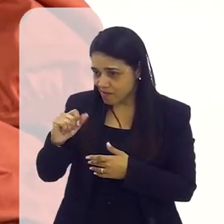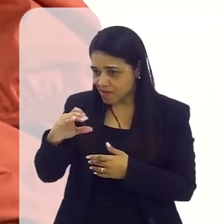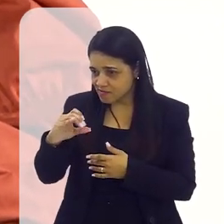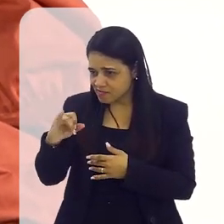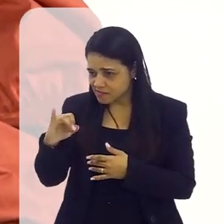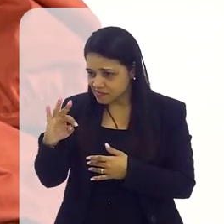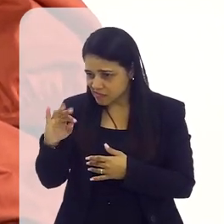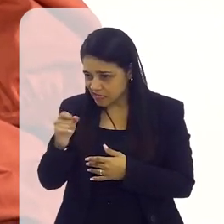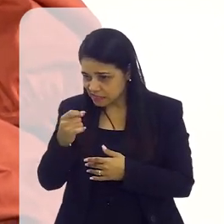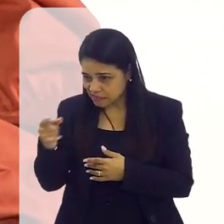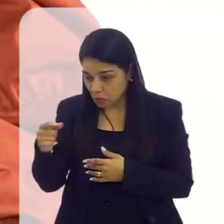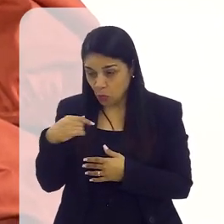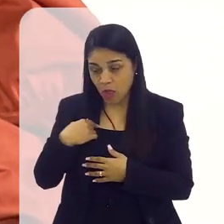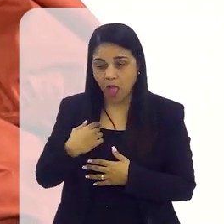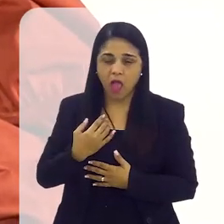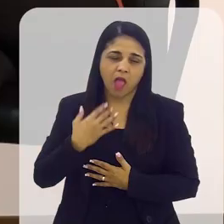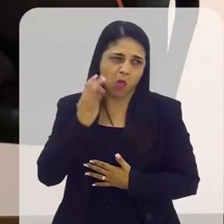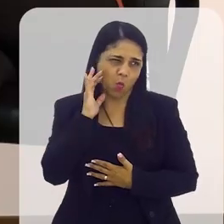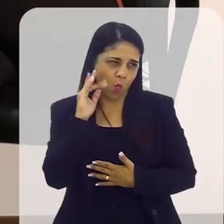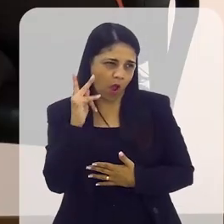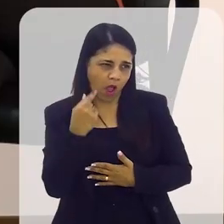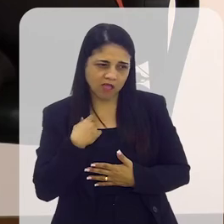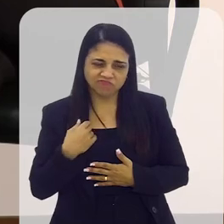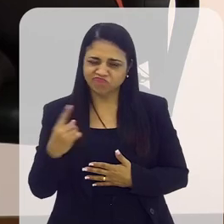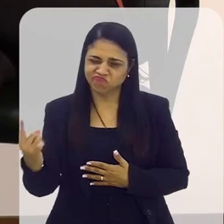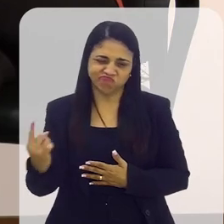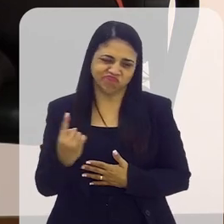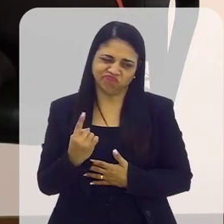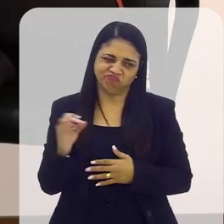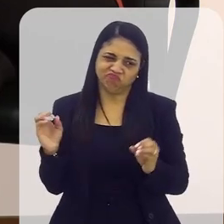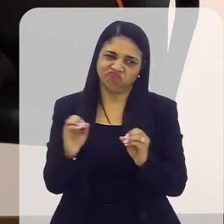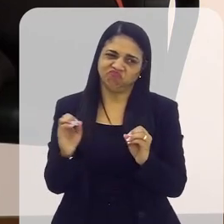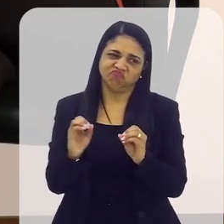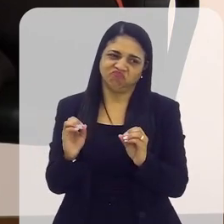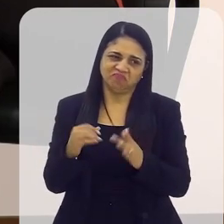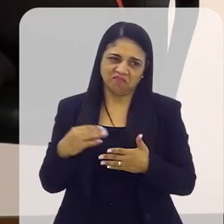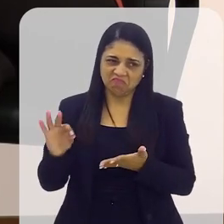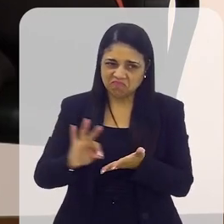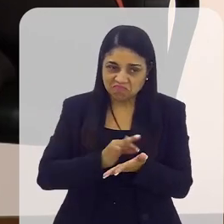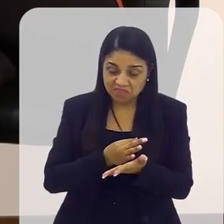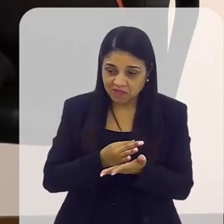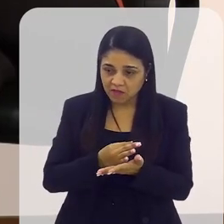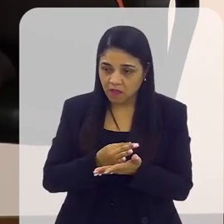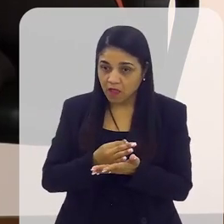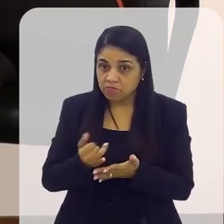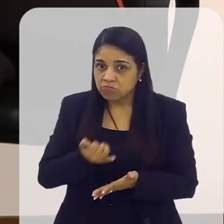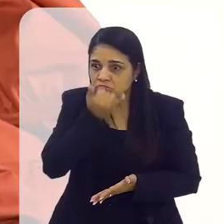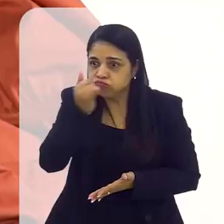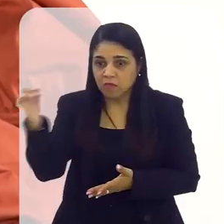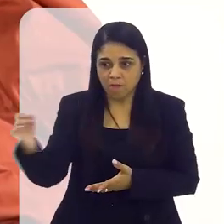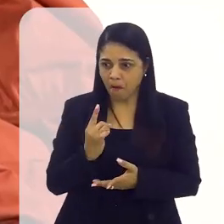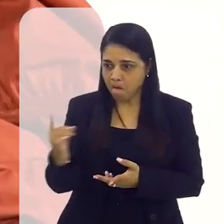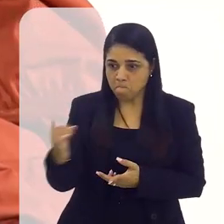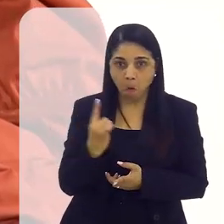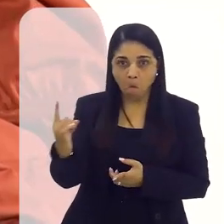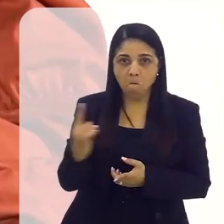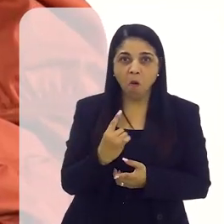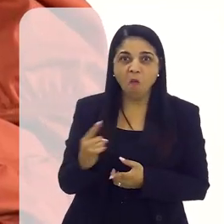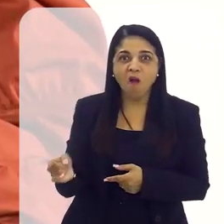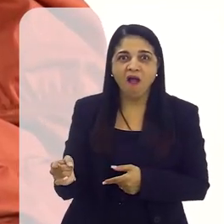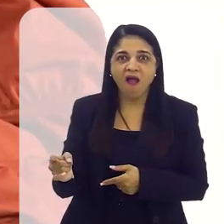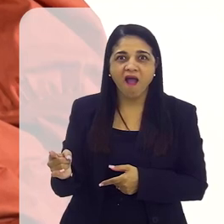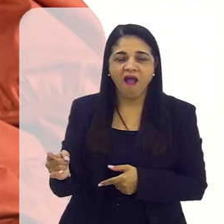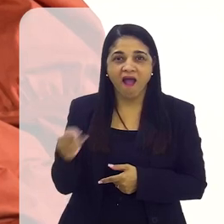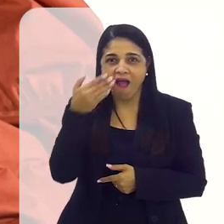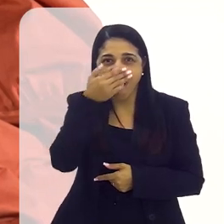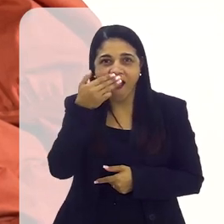não vai aparecer ninguém. Eu falei, ué, a gente tem que fazer a nossa parte, vamos esperar para ver. E instantaneamente apareceu. E o